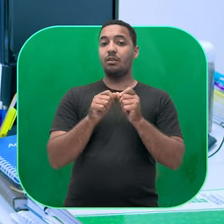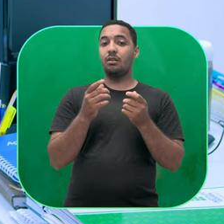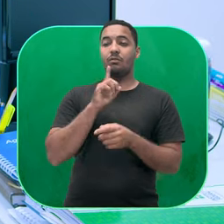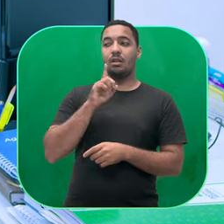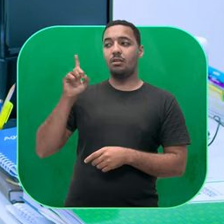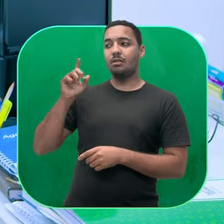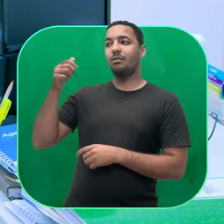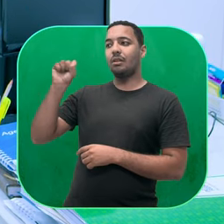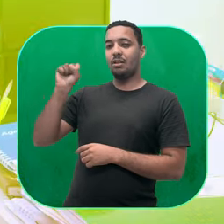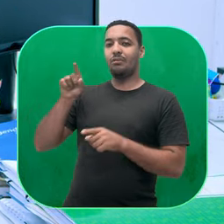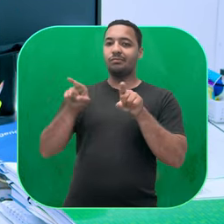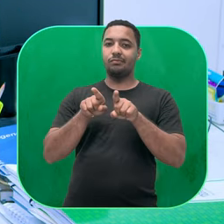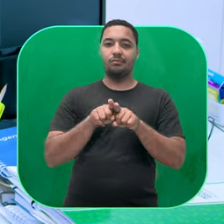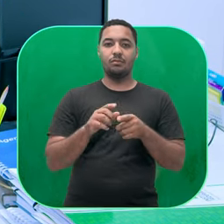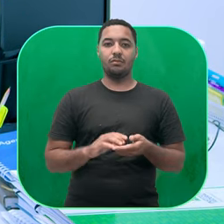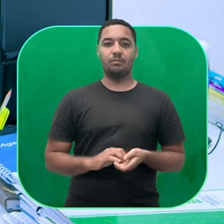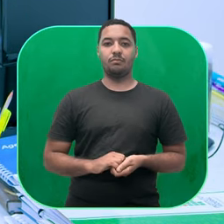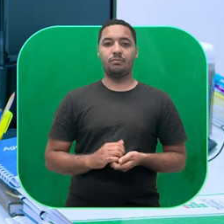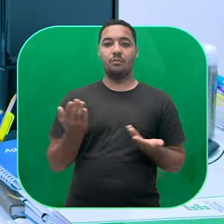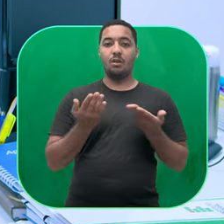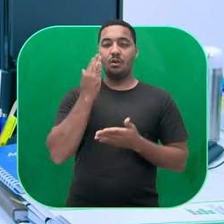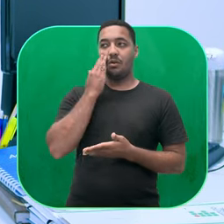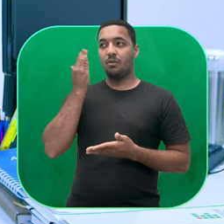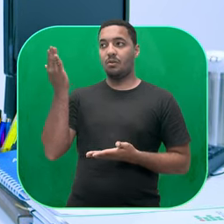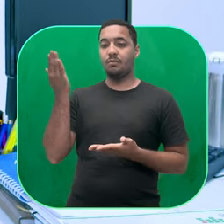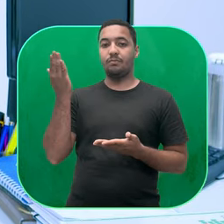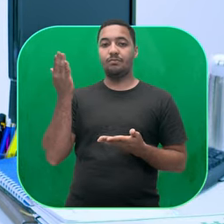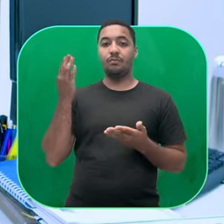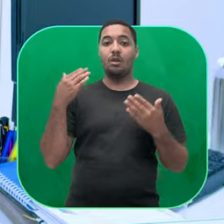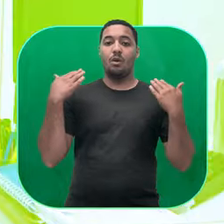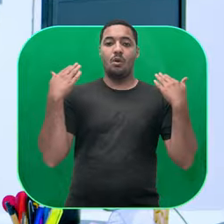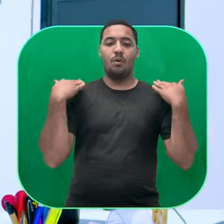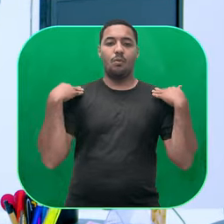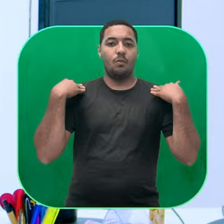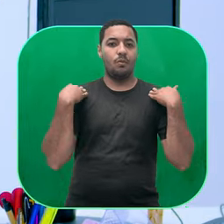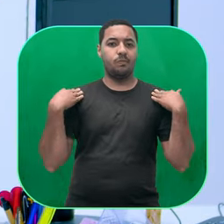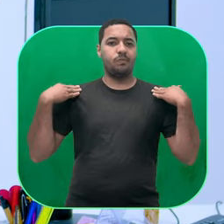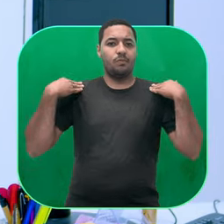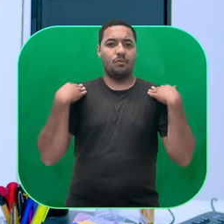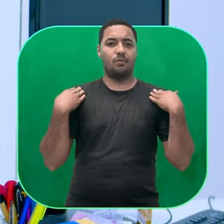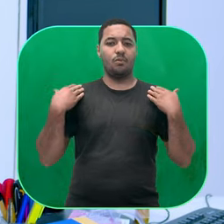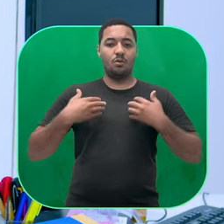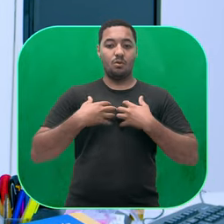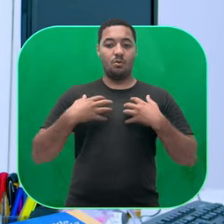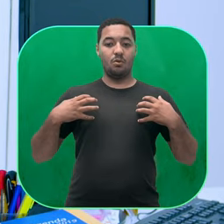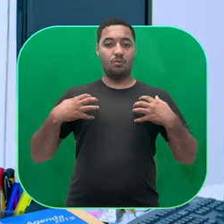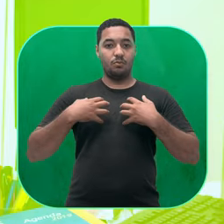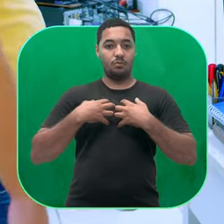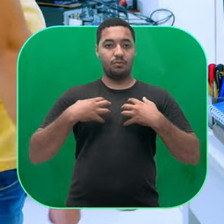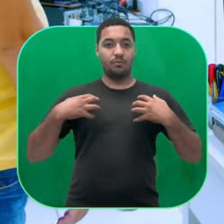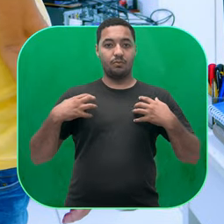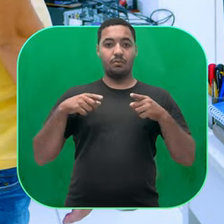do seu pescoço. Volte à posição inicial e repita do outro lado. Aproxime os ombros à frente do seu corpo e afaste-os,